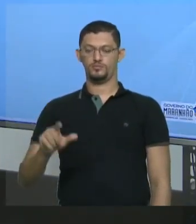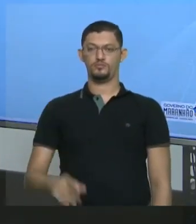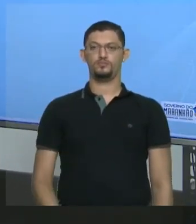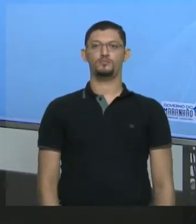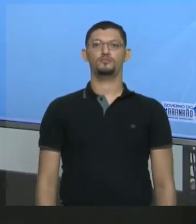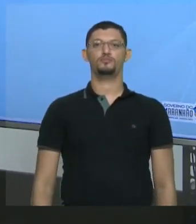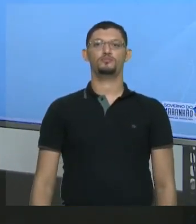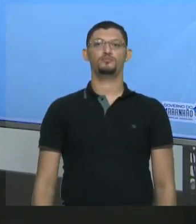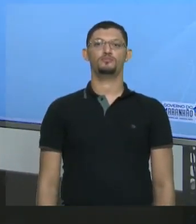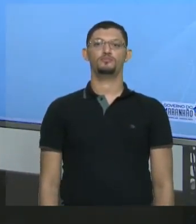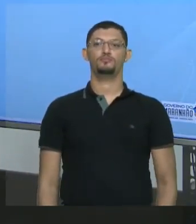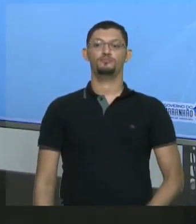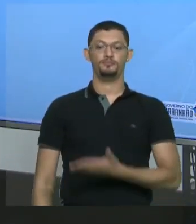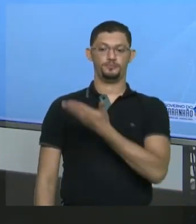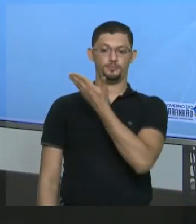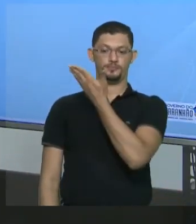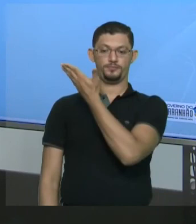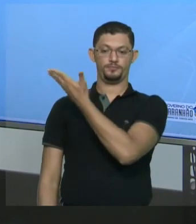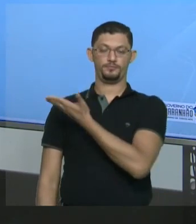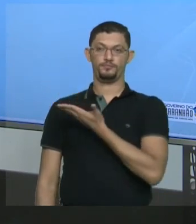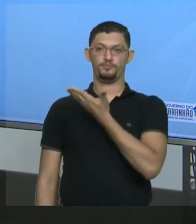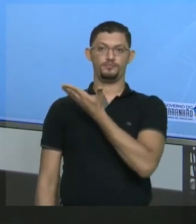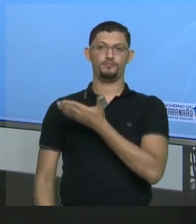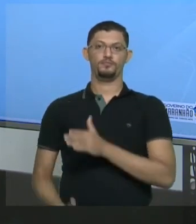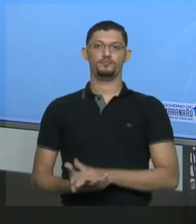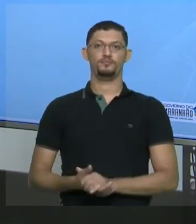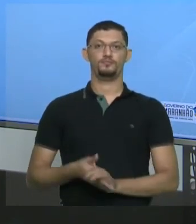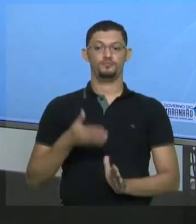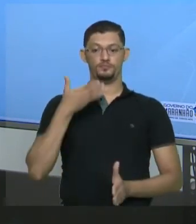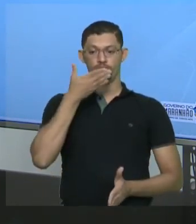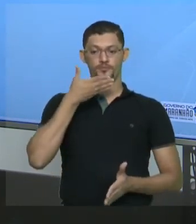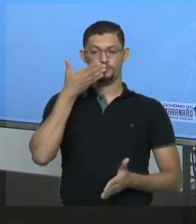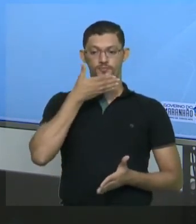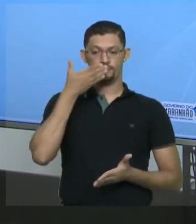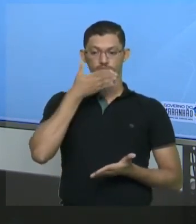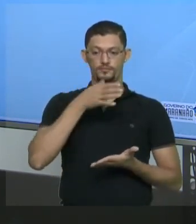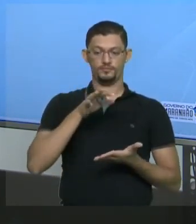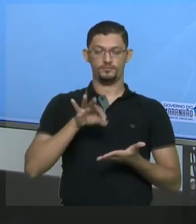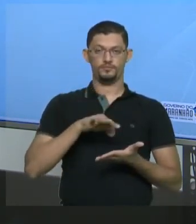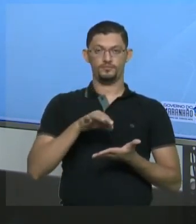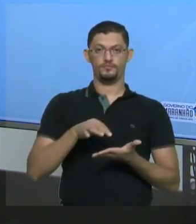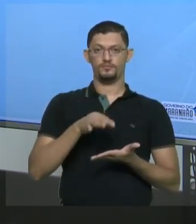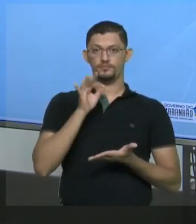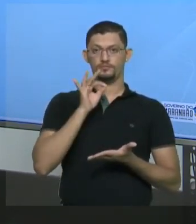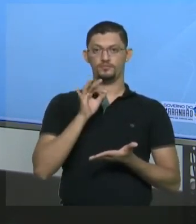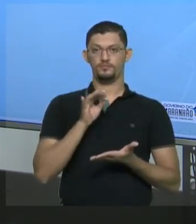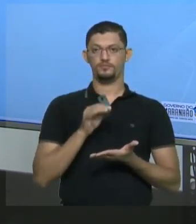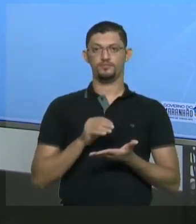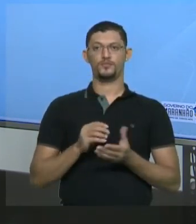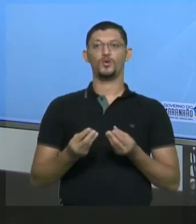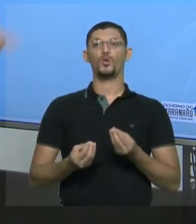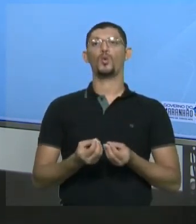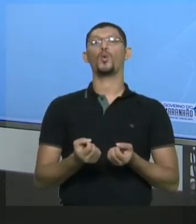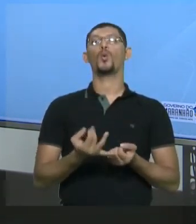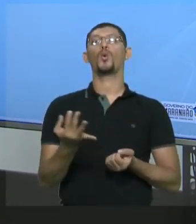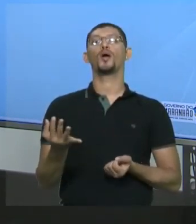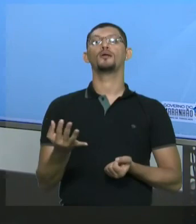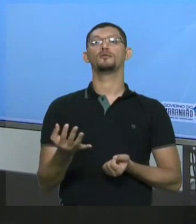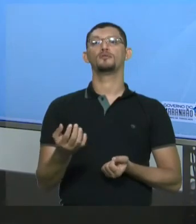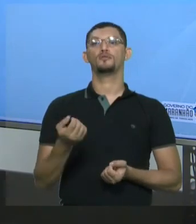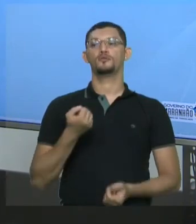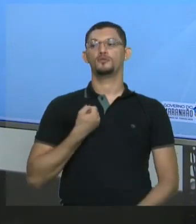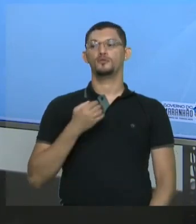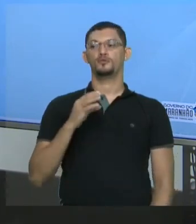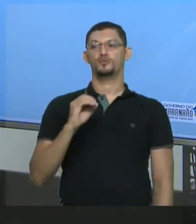Então, os 34,2 gramas de sacarose correspondem, na verdade, em matéria, a 0,1